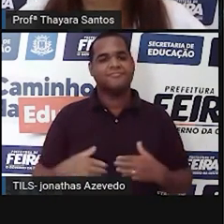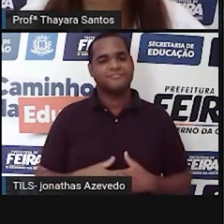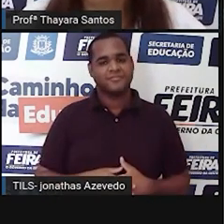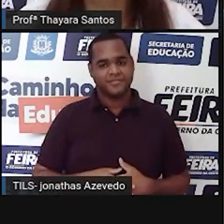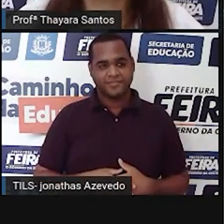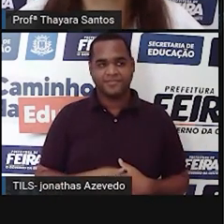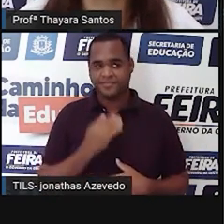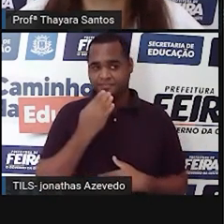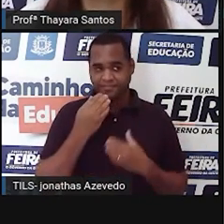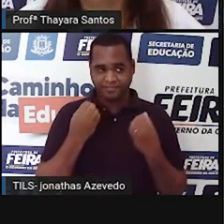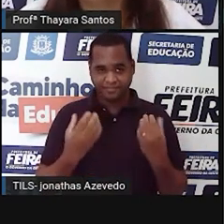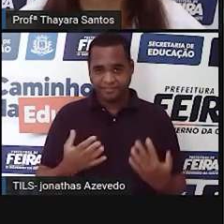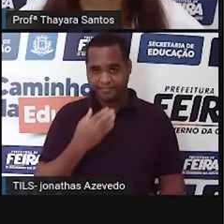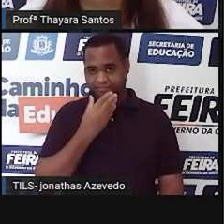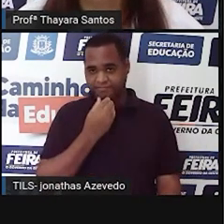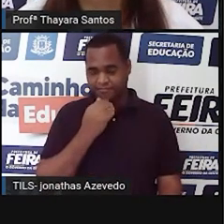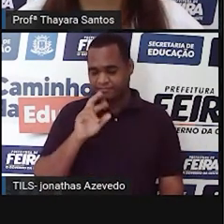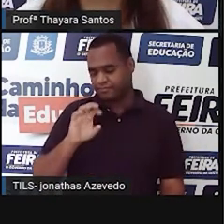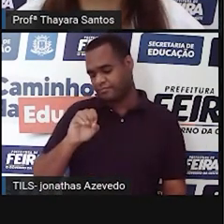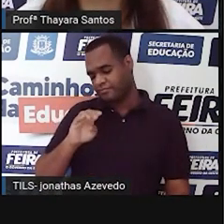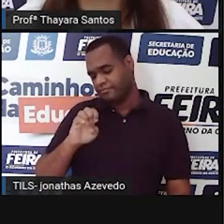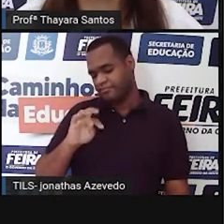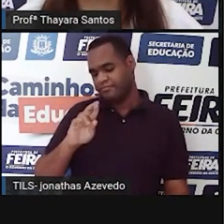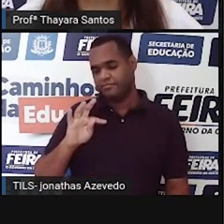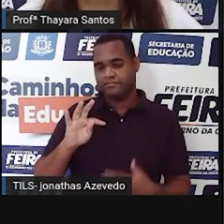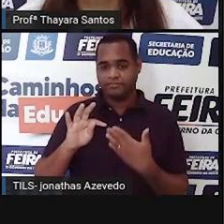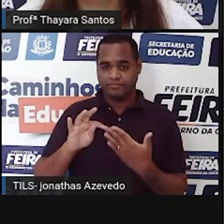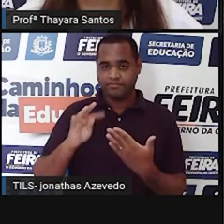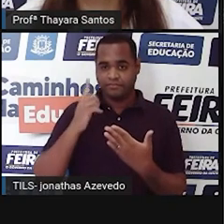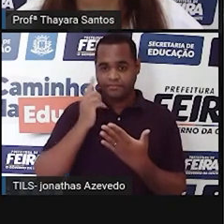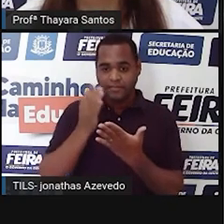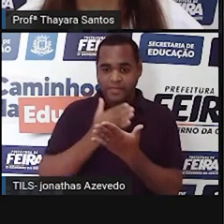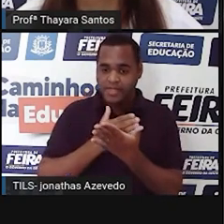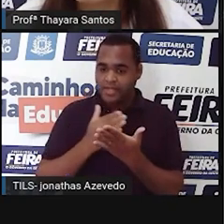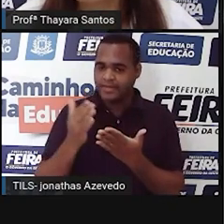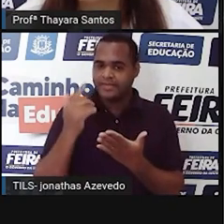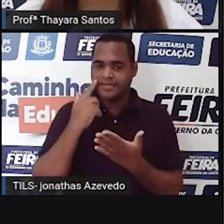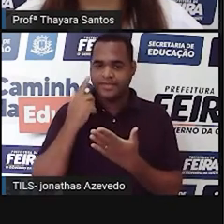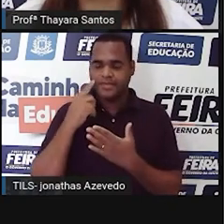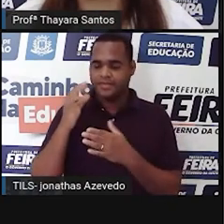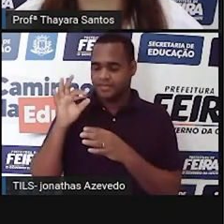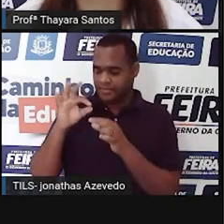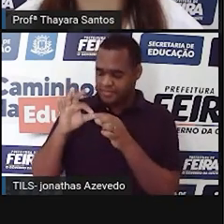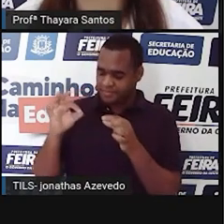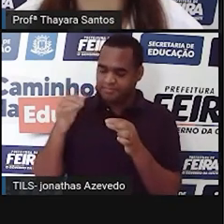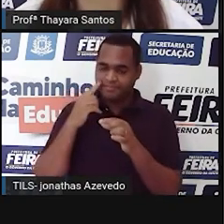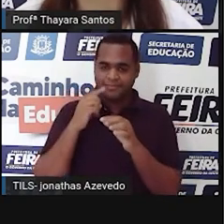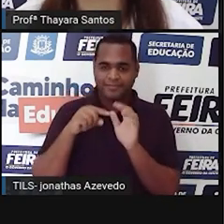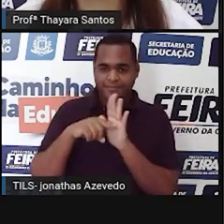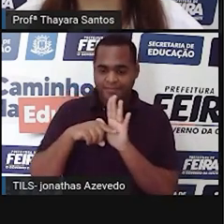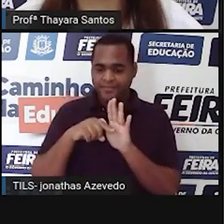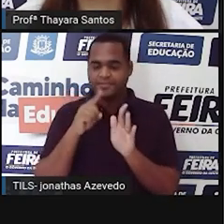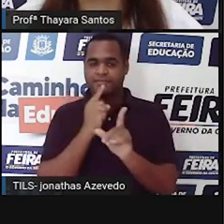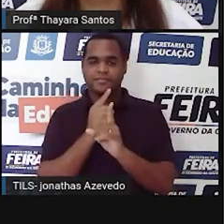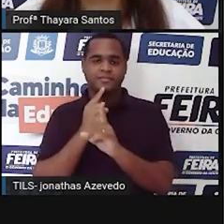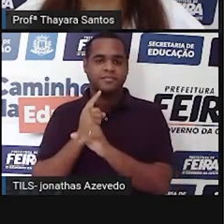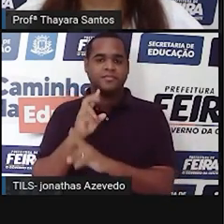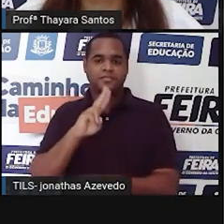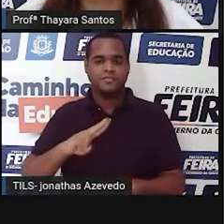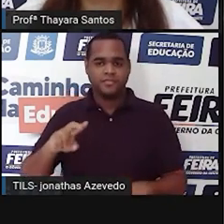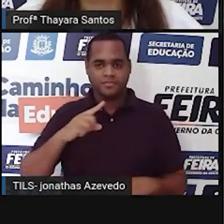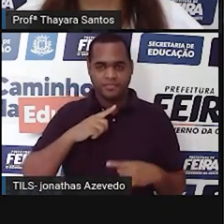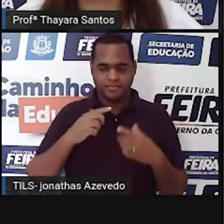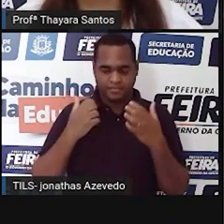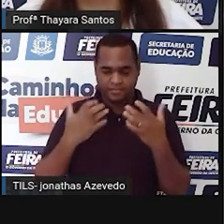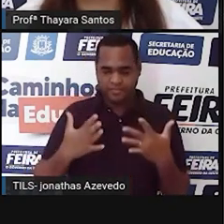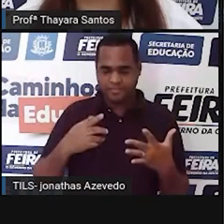quando Robert Hooke pegou a cortiça e olhou nesse microscópio aqui, que ele utilizava na época, ele viu isso. Se